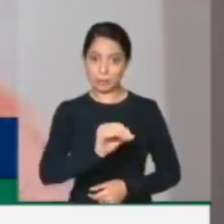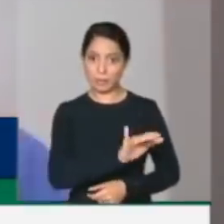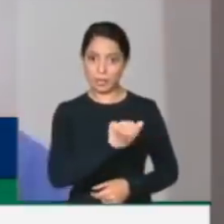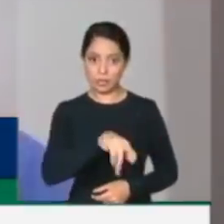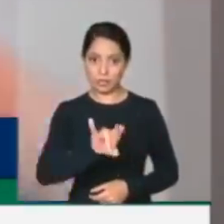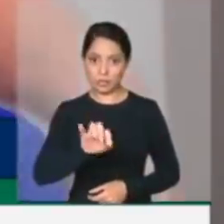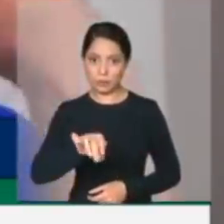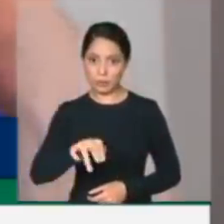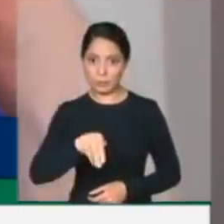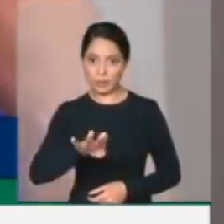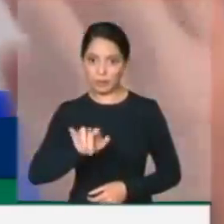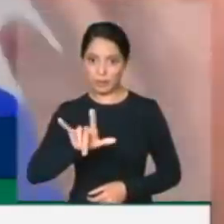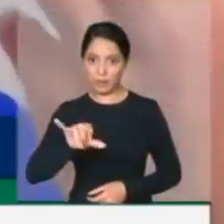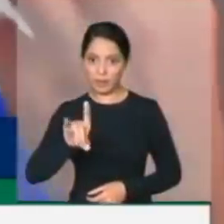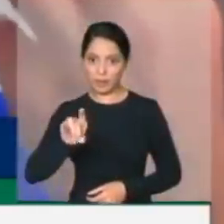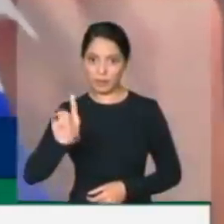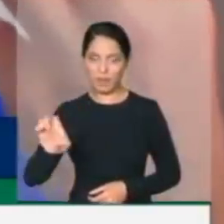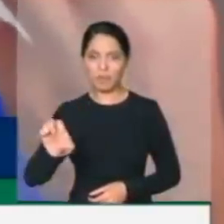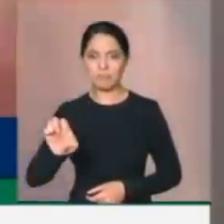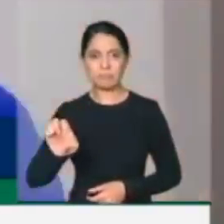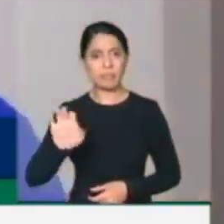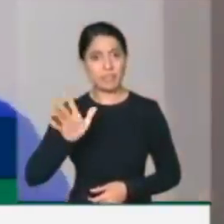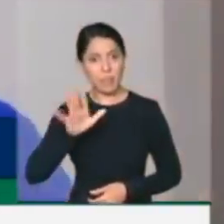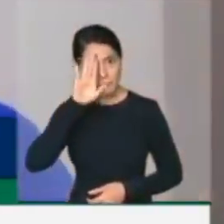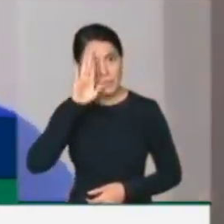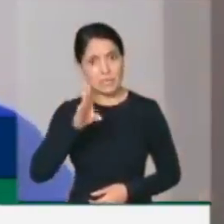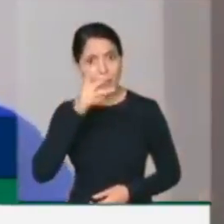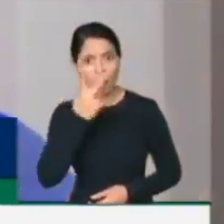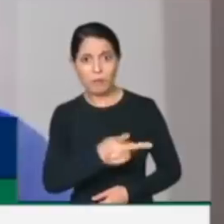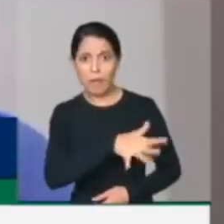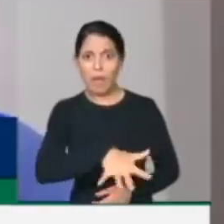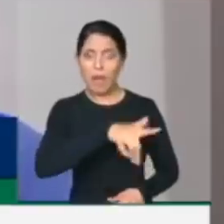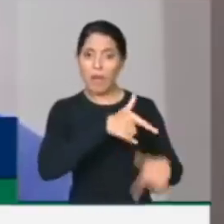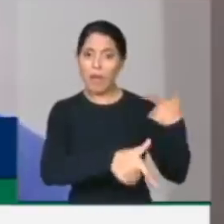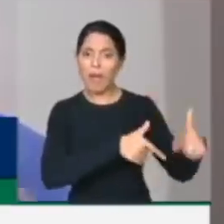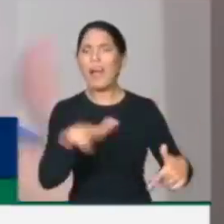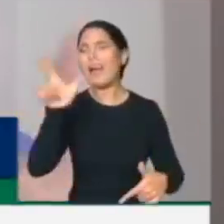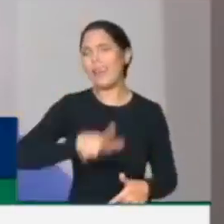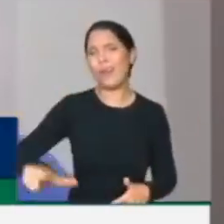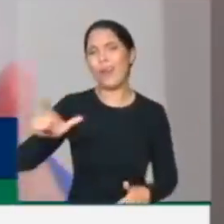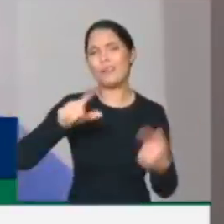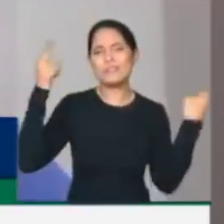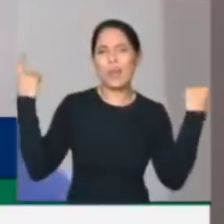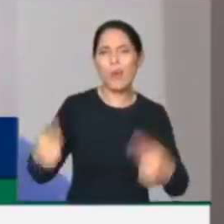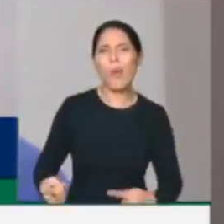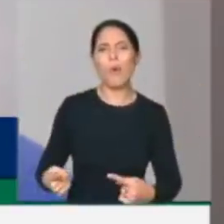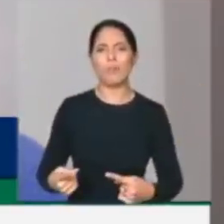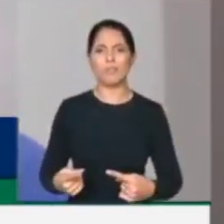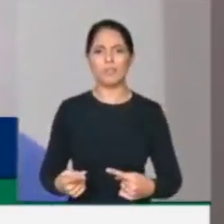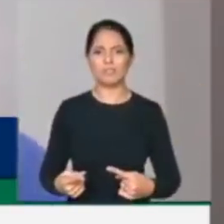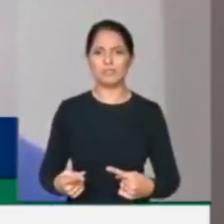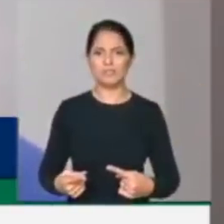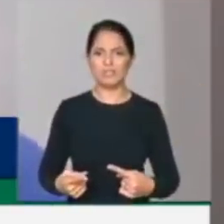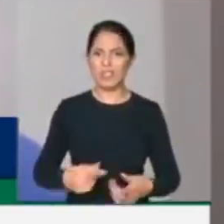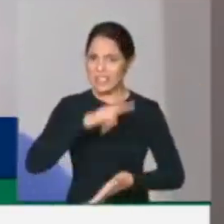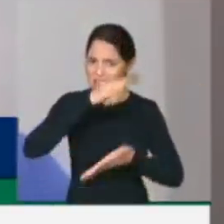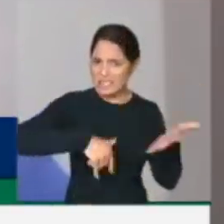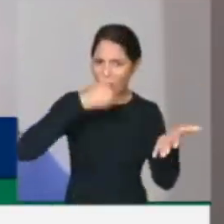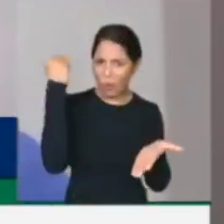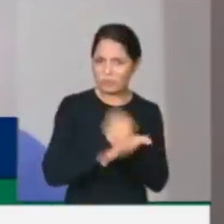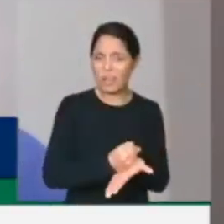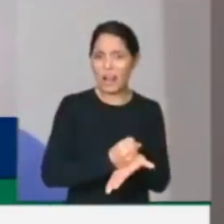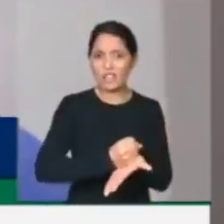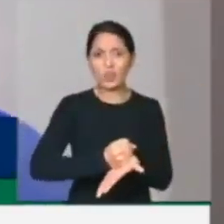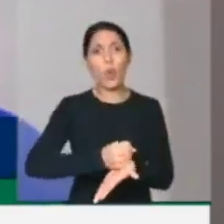trabalho. É óbvio, é evidente que ser contra a carteira verde e amarelo vai aumentar ainda mais a informalidade nesse momento de